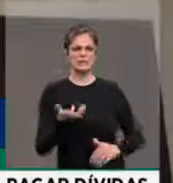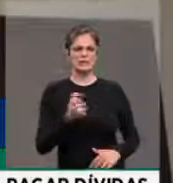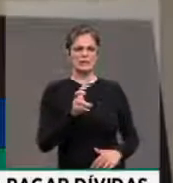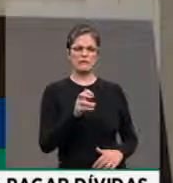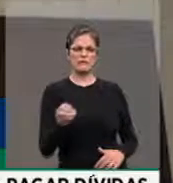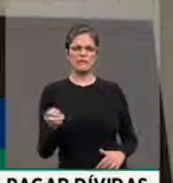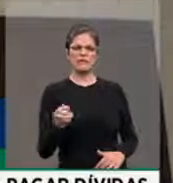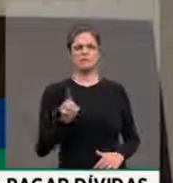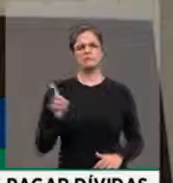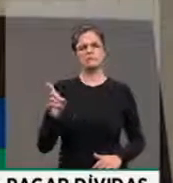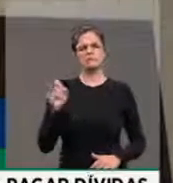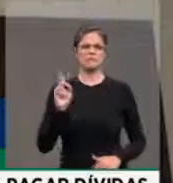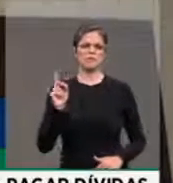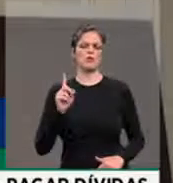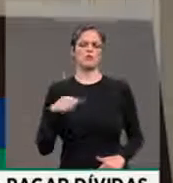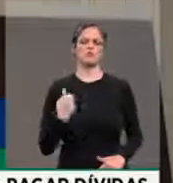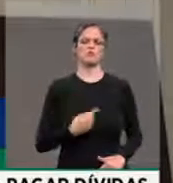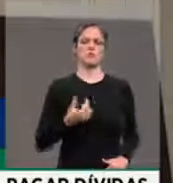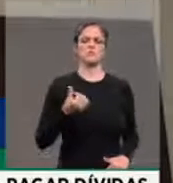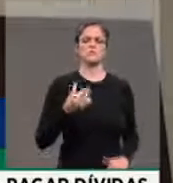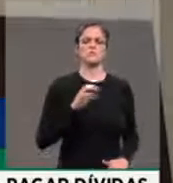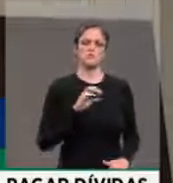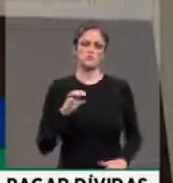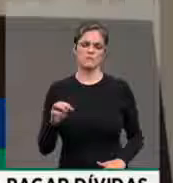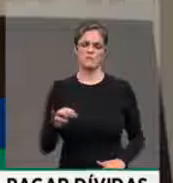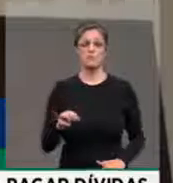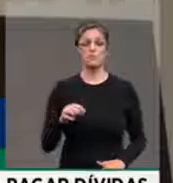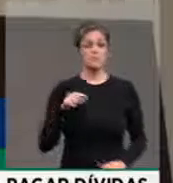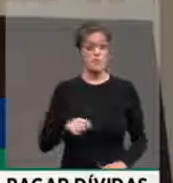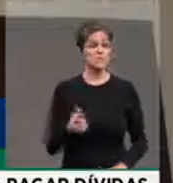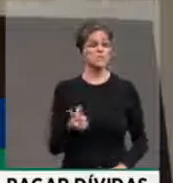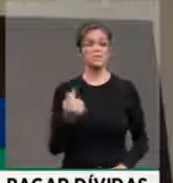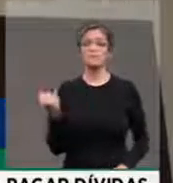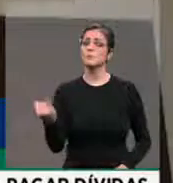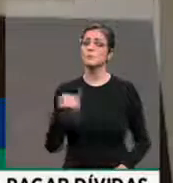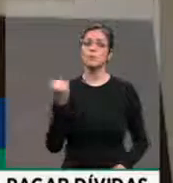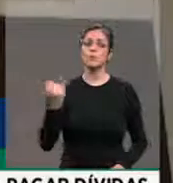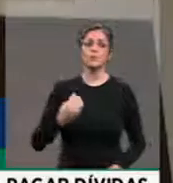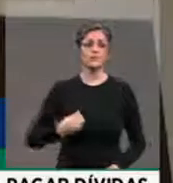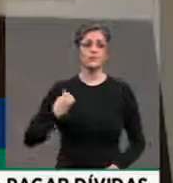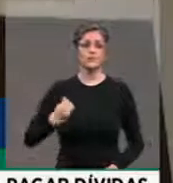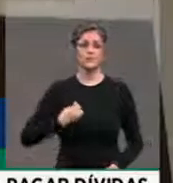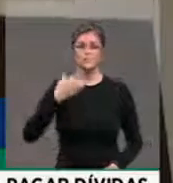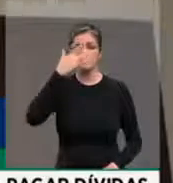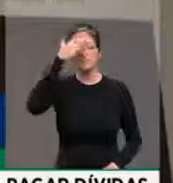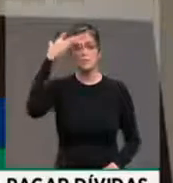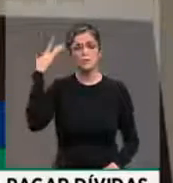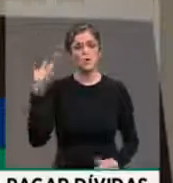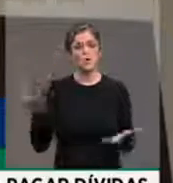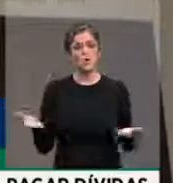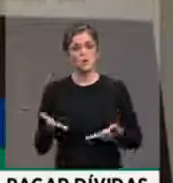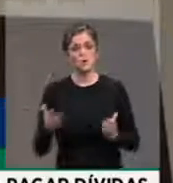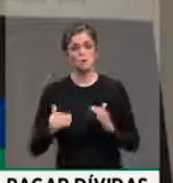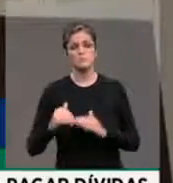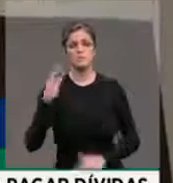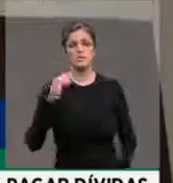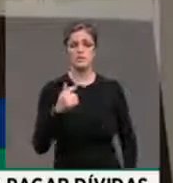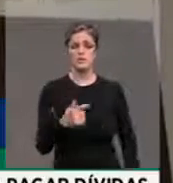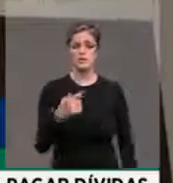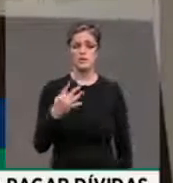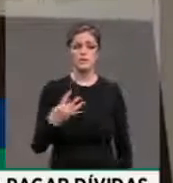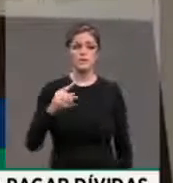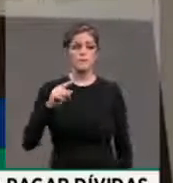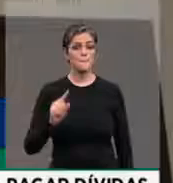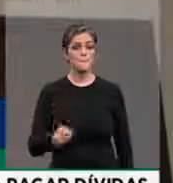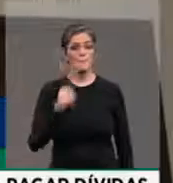decisivos para a vida das pessoas. Se nós olharmos hoje, senhoras e senhores deputados, são mais de 74 mil brasileiros